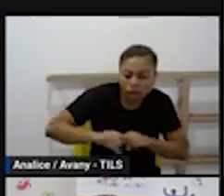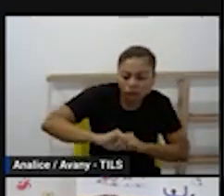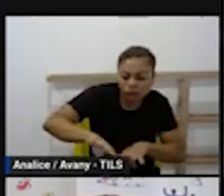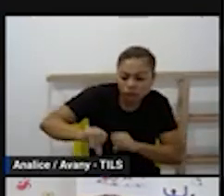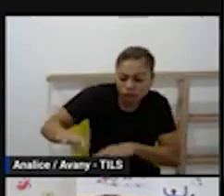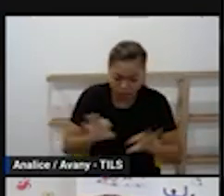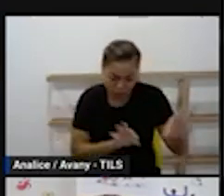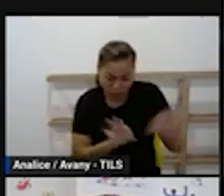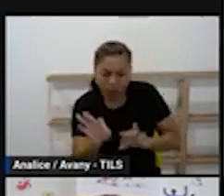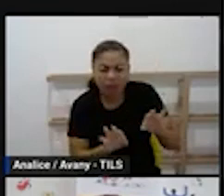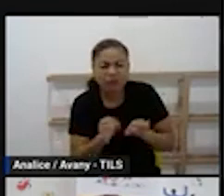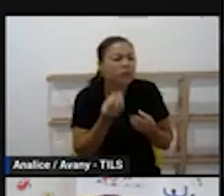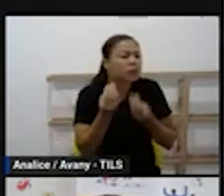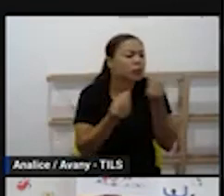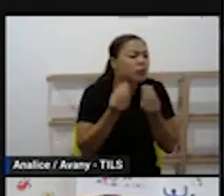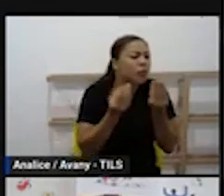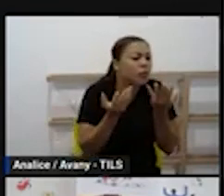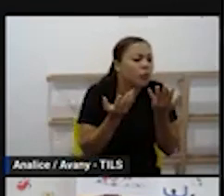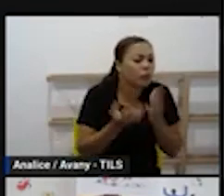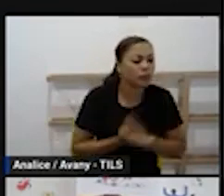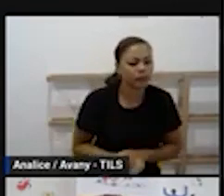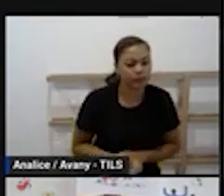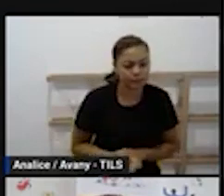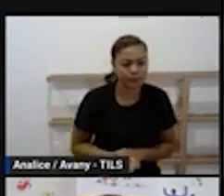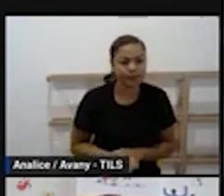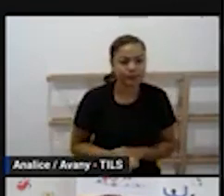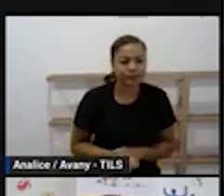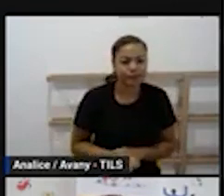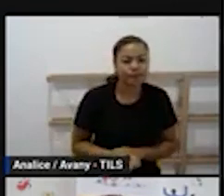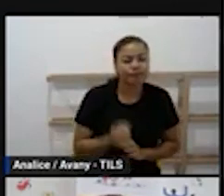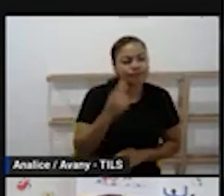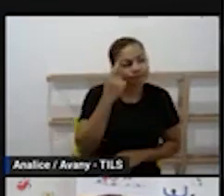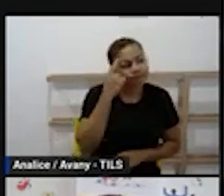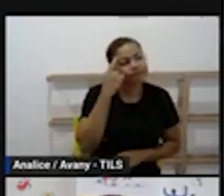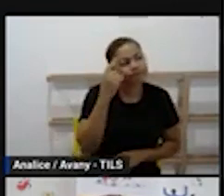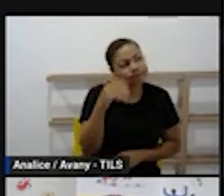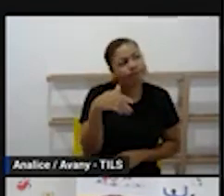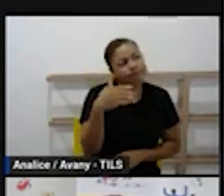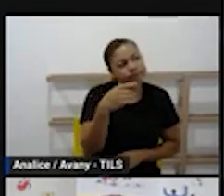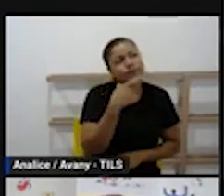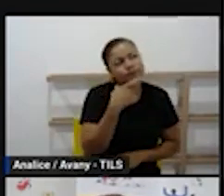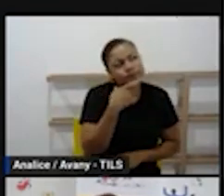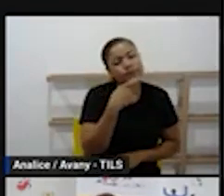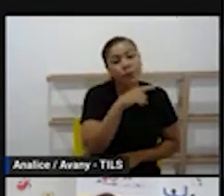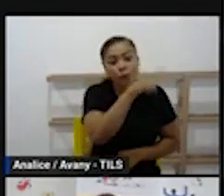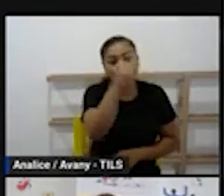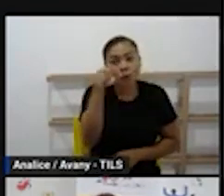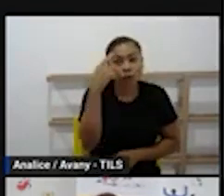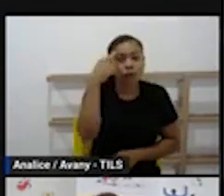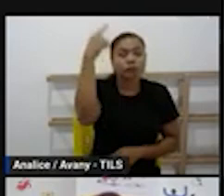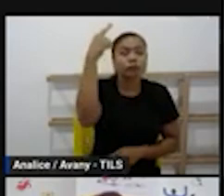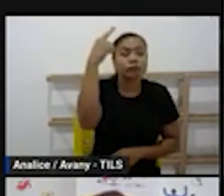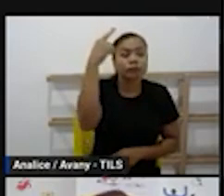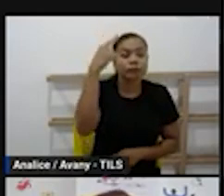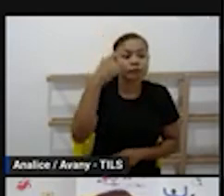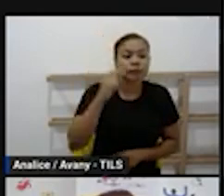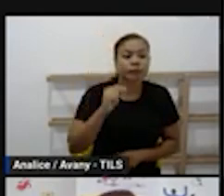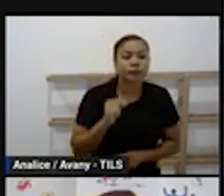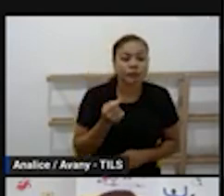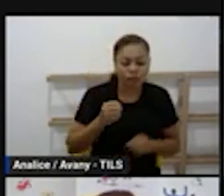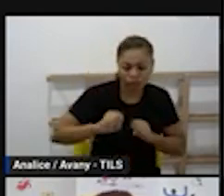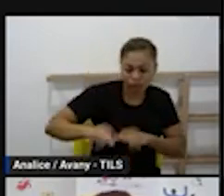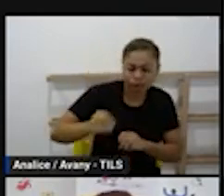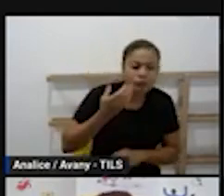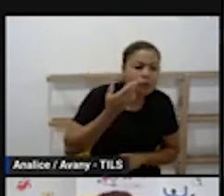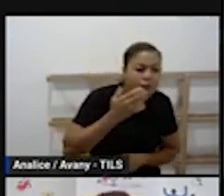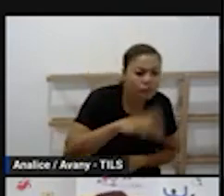pedagógico? Então, levar a vocês a pensar que na educação infantil não tem